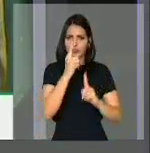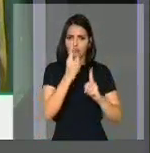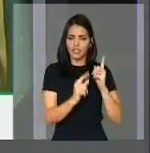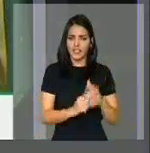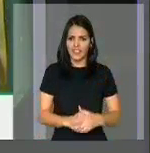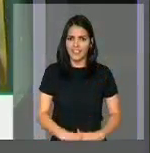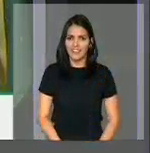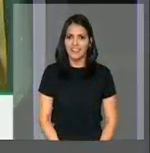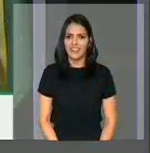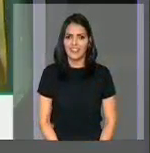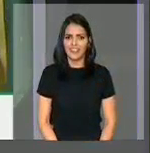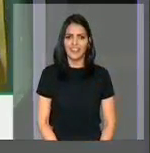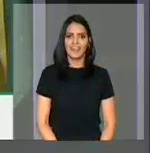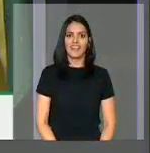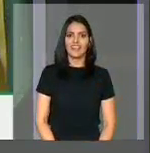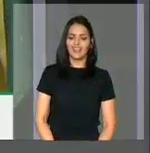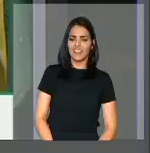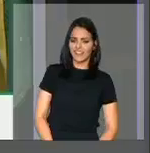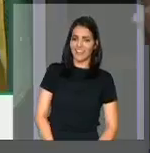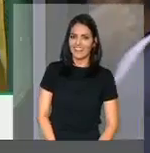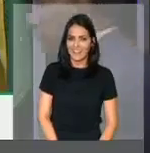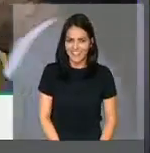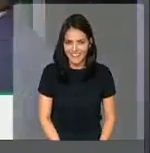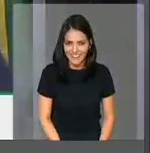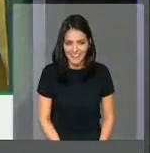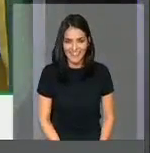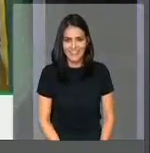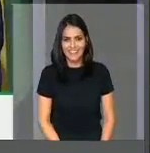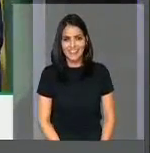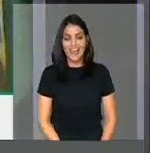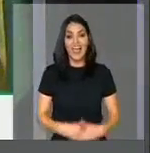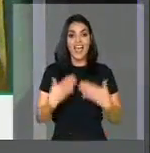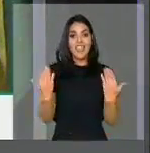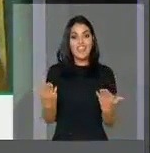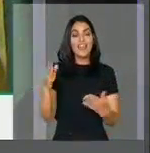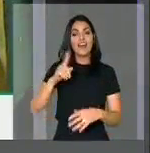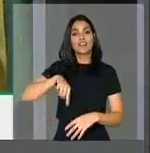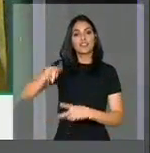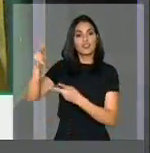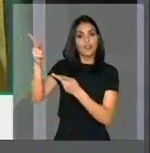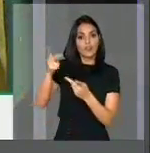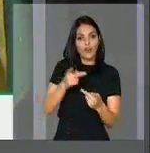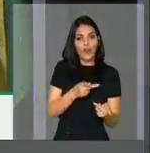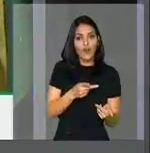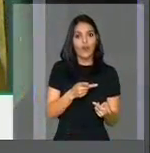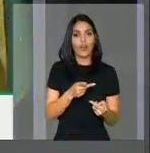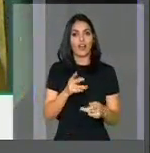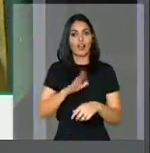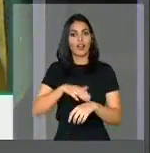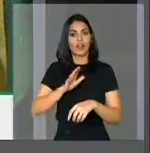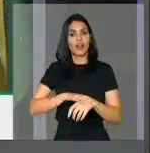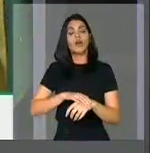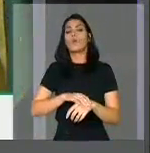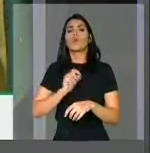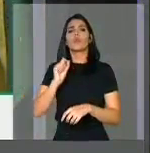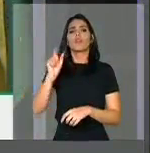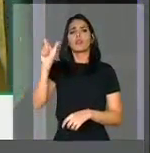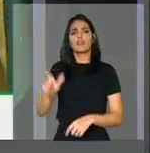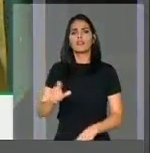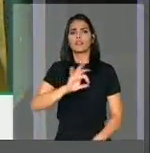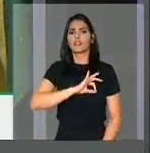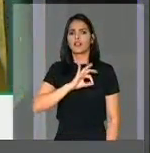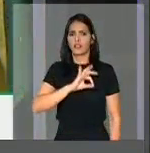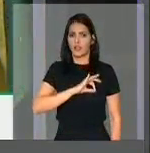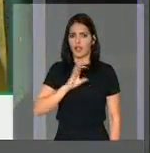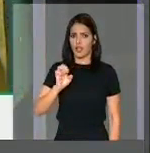harmonicamente com as duas polícias? Então nós convidamos aqui o deputado, o delegado Edson Moreira, que é o